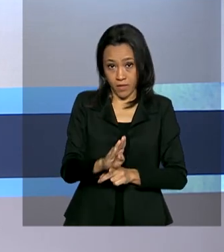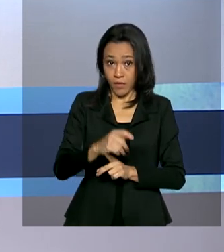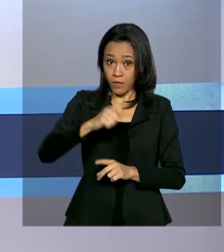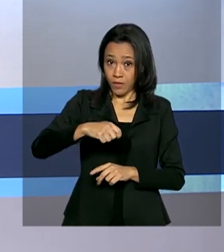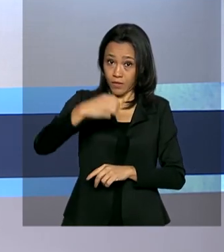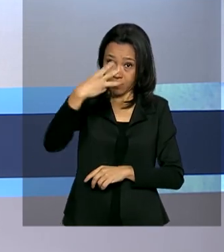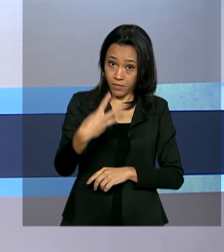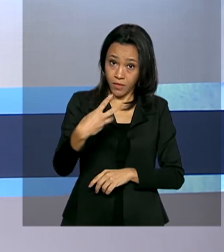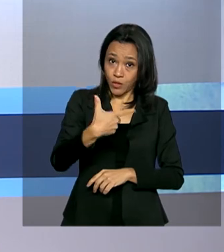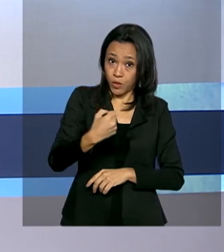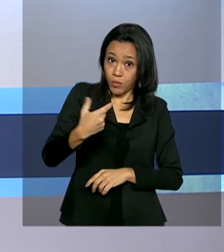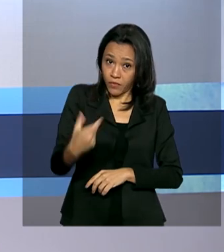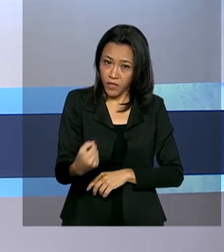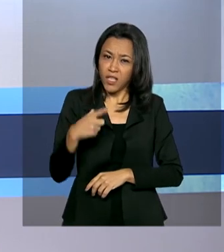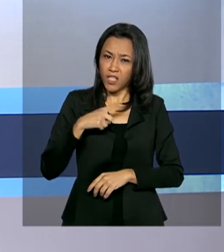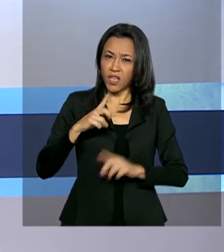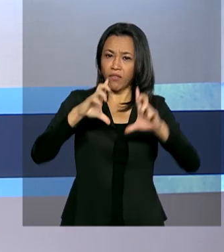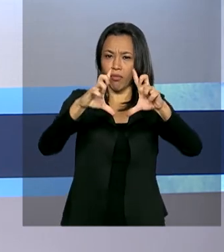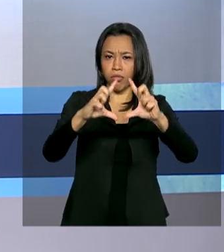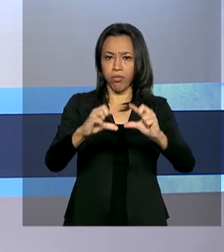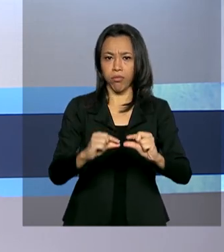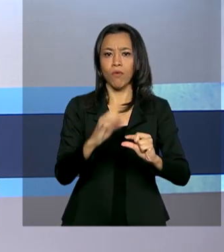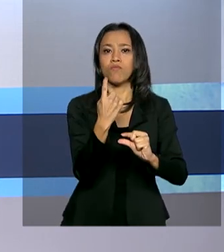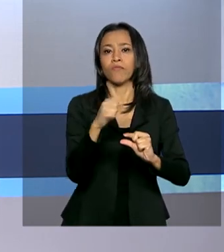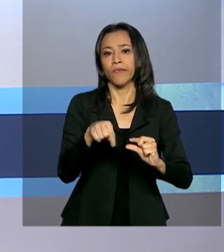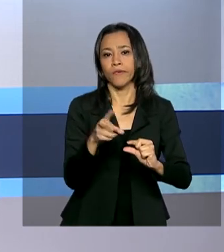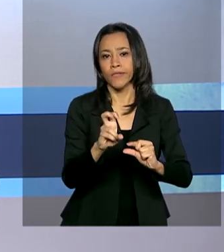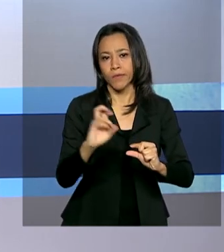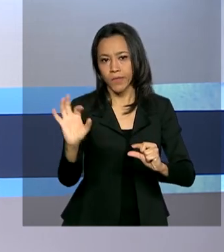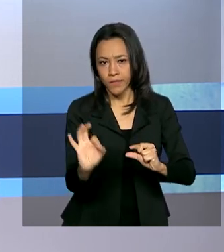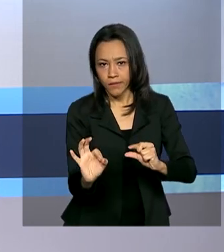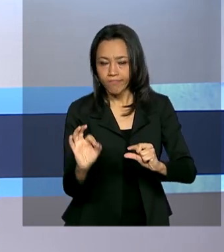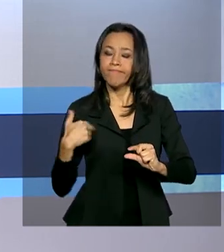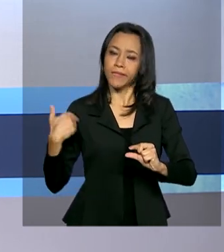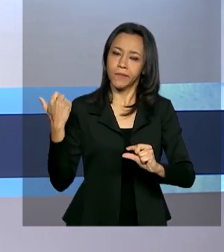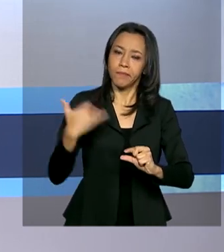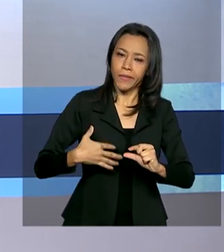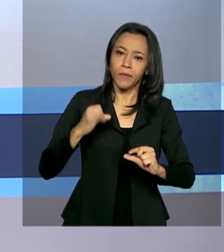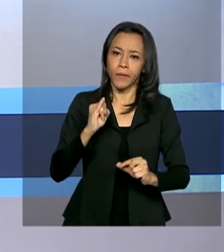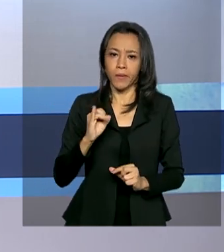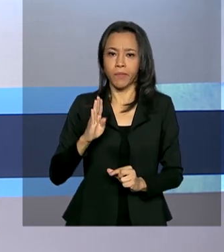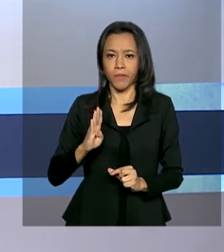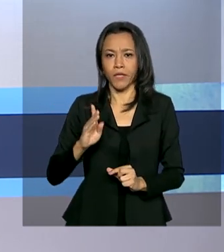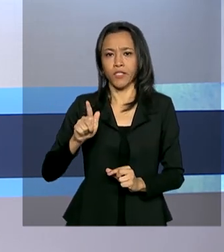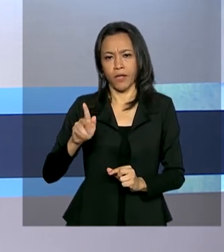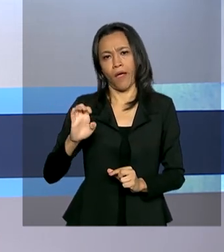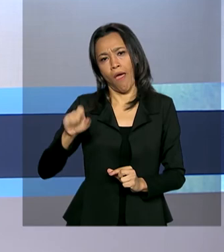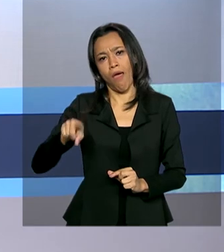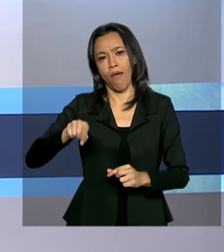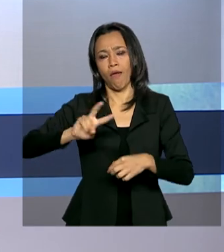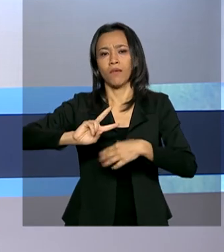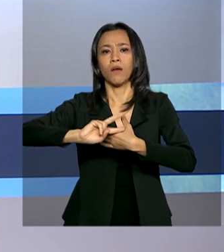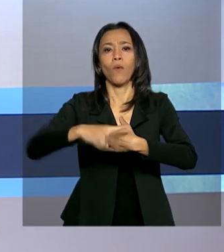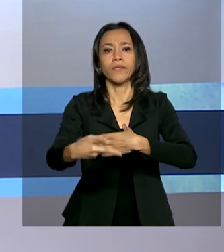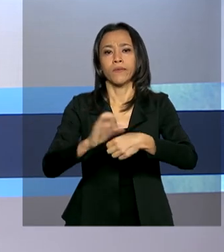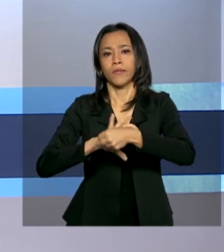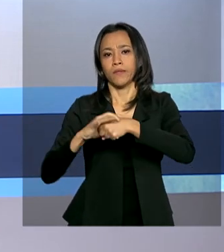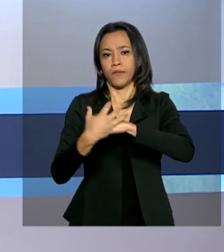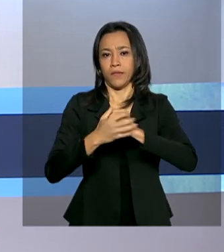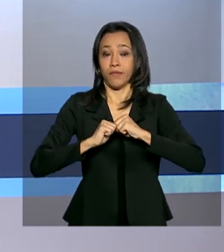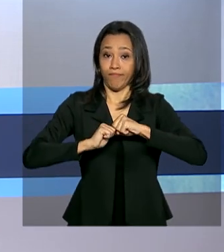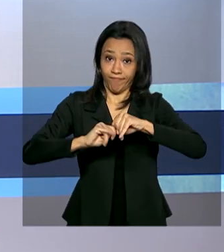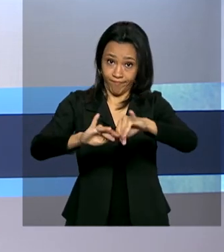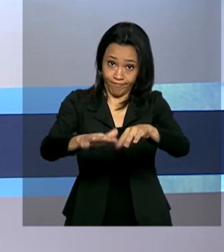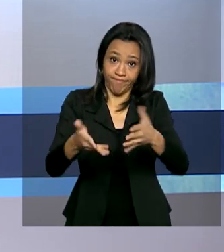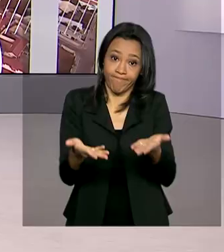que teve retração de 1,5%. Segundo o IBGE, esse resultado já reflete os efeitos da pandemia do